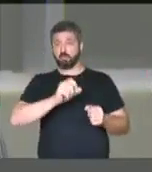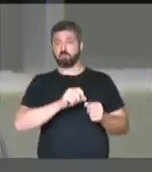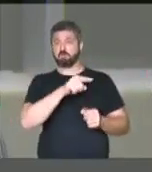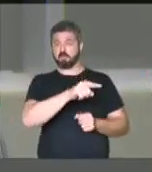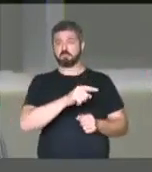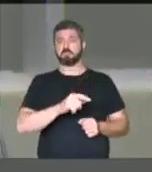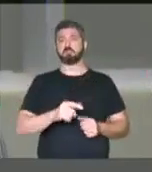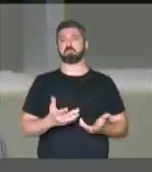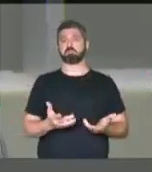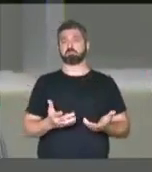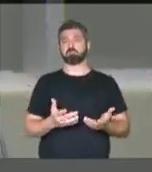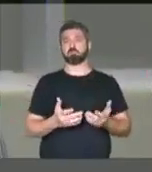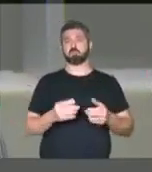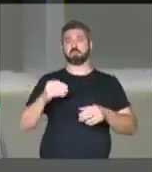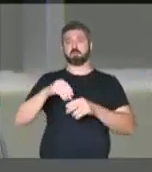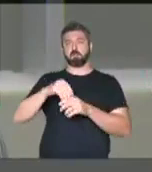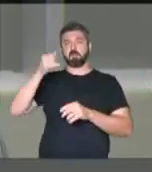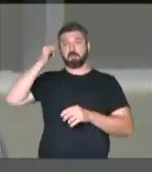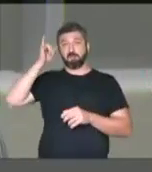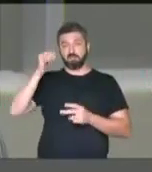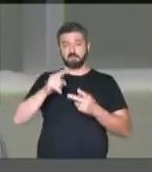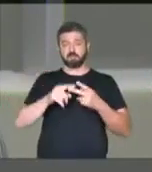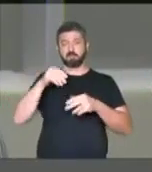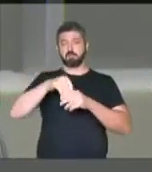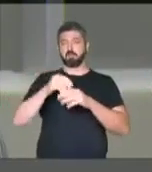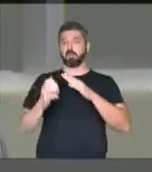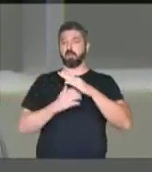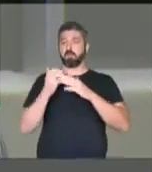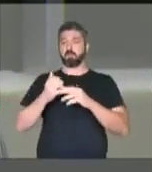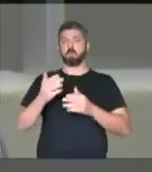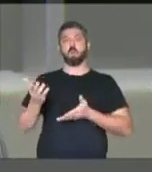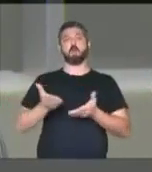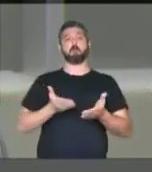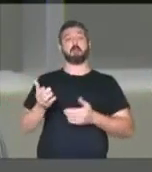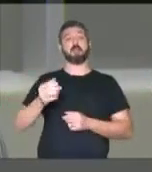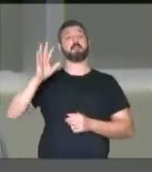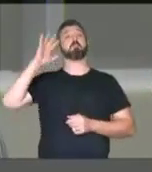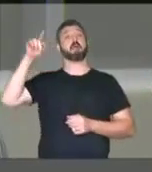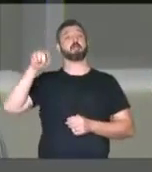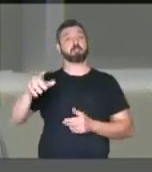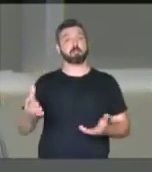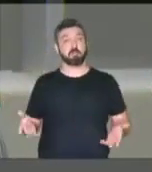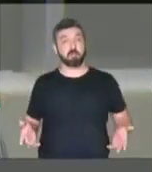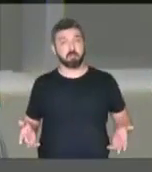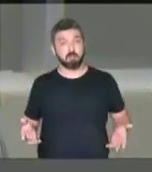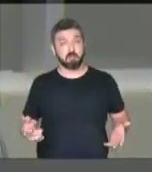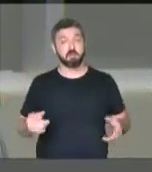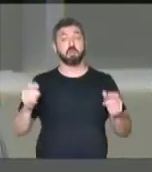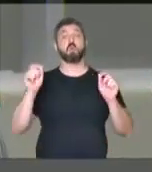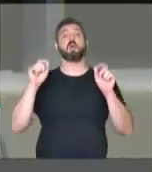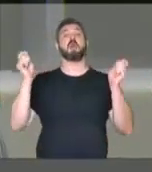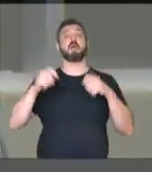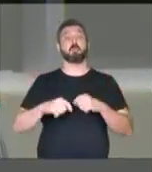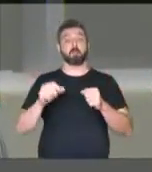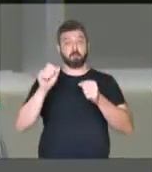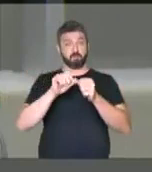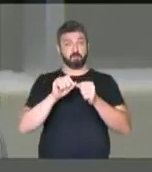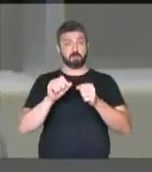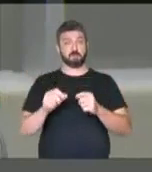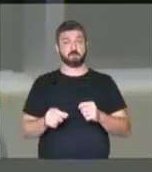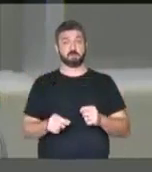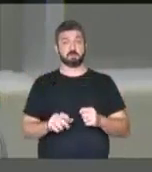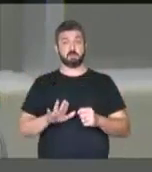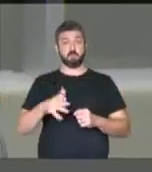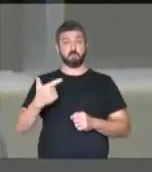nas suas fazendas, nas suas empresas, com seus empregados, o são capazes de fazer quando,